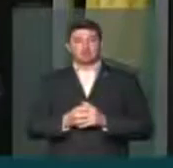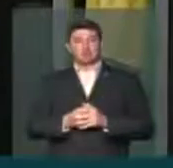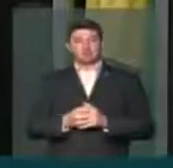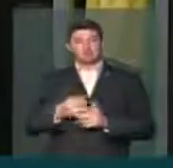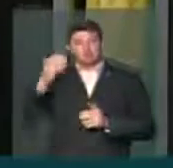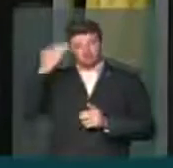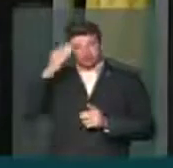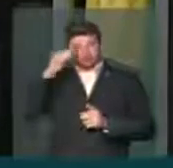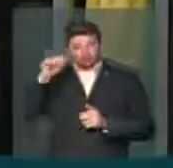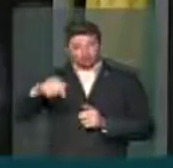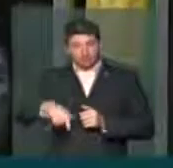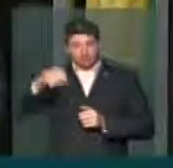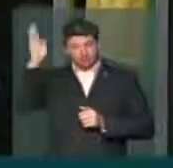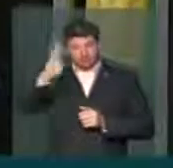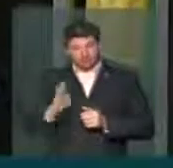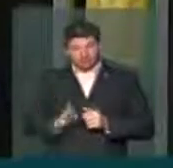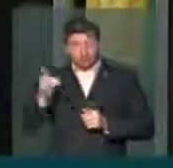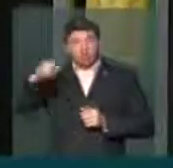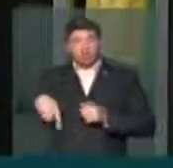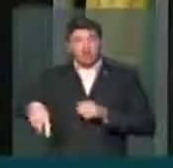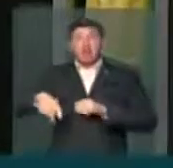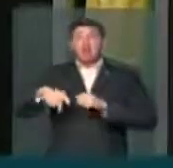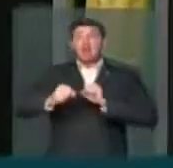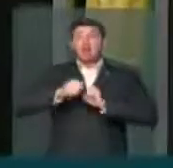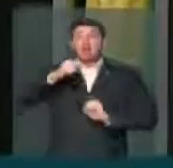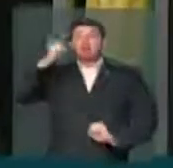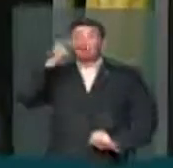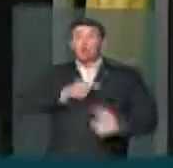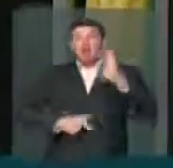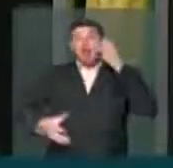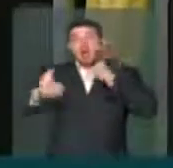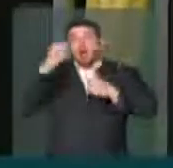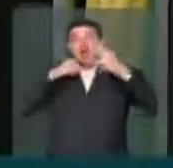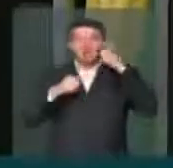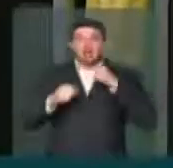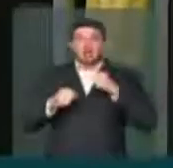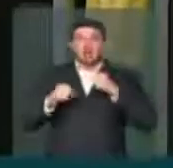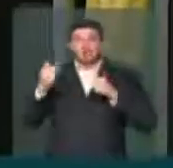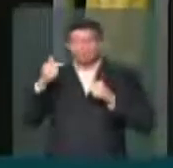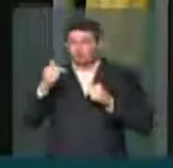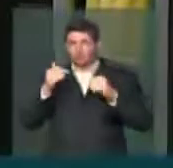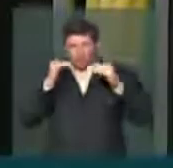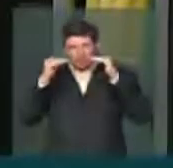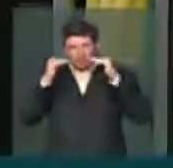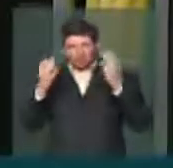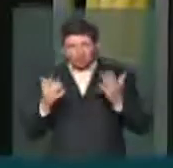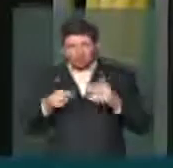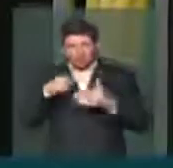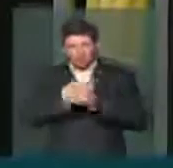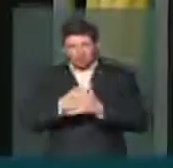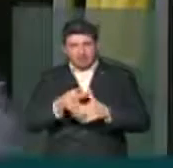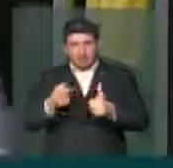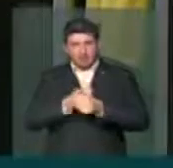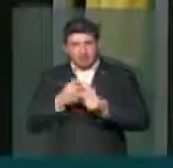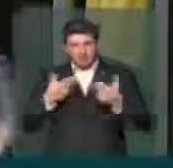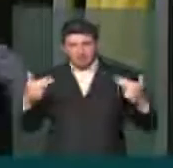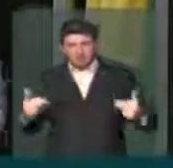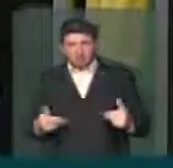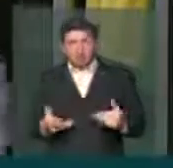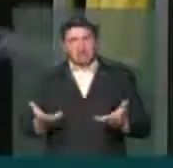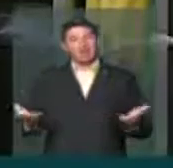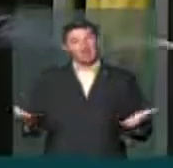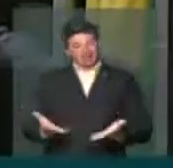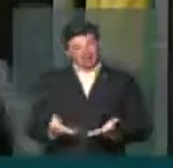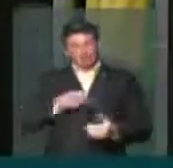entendeu que esse país que é um gigante para arrecadar ela não teve capacidade de ter equilíbrio nas contas públicas e quer